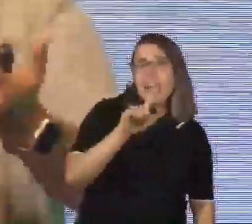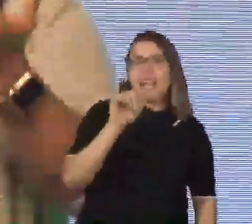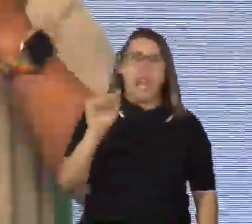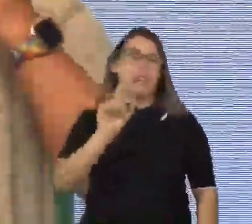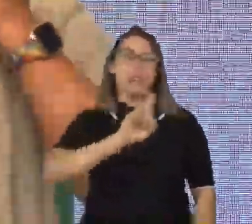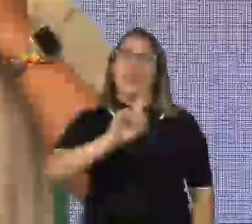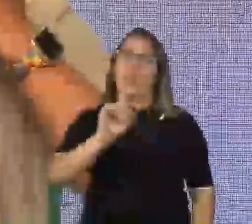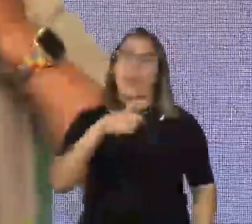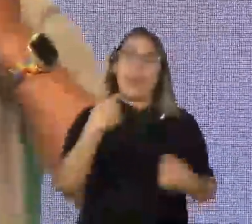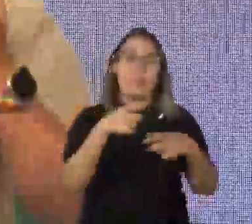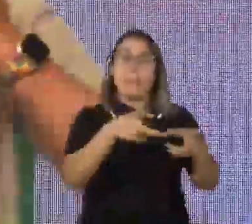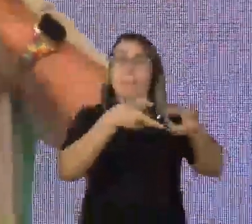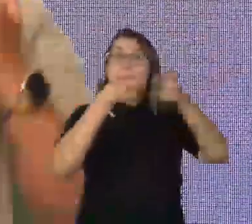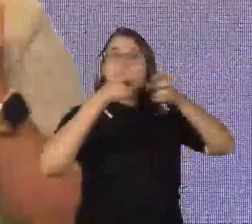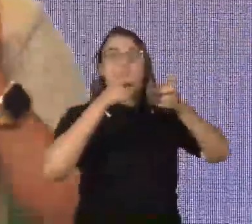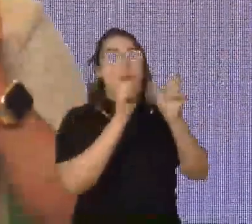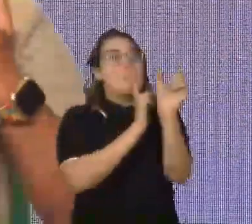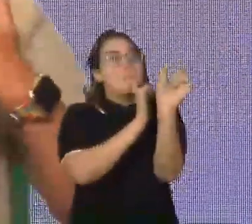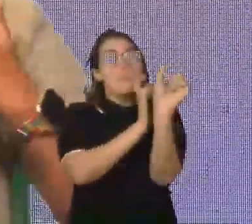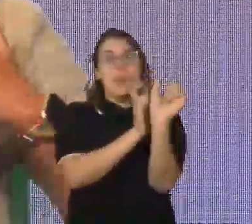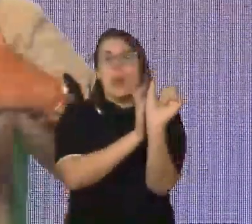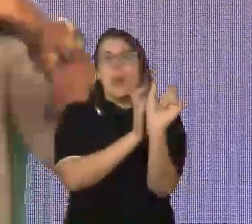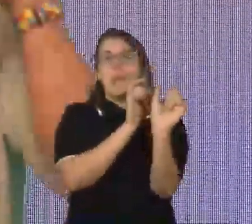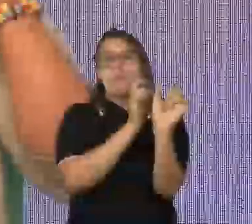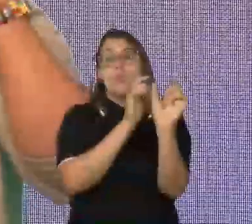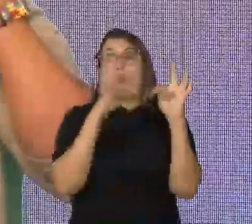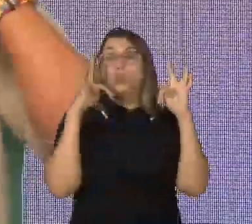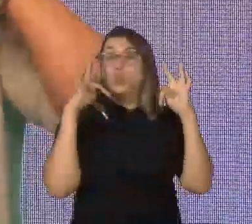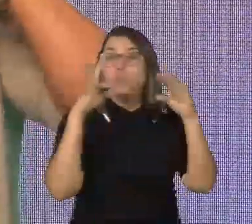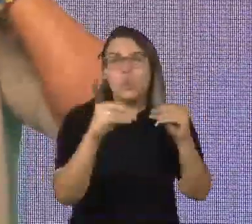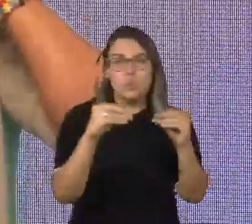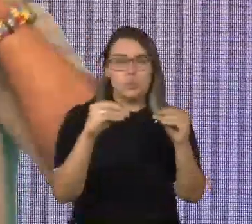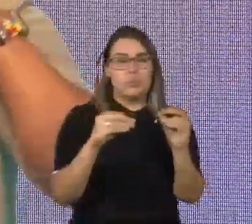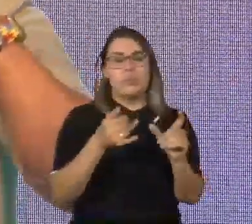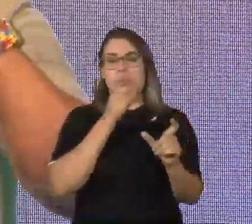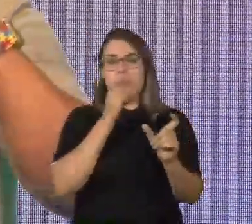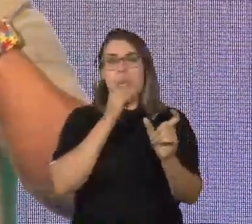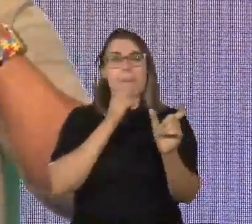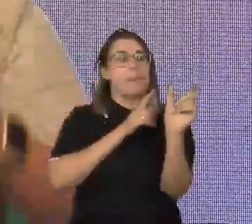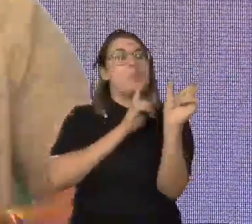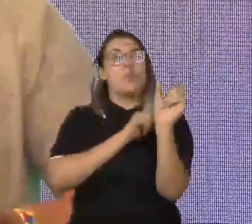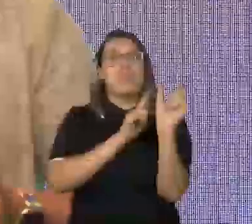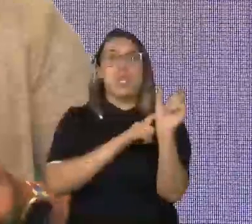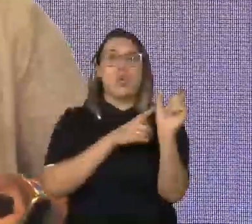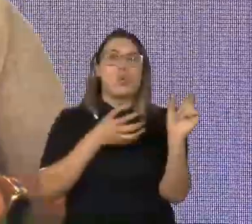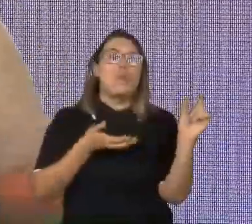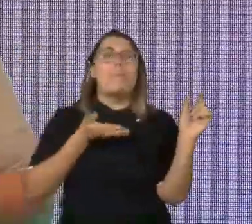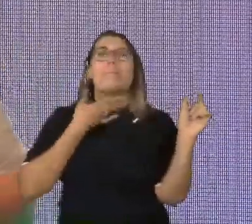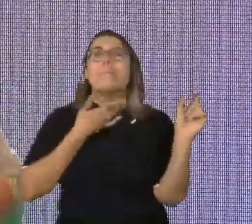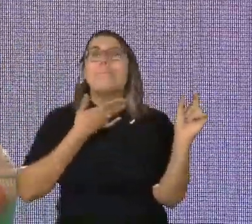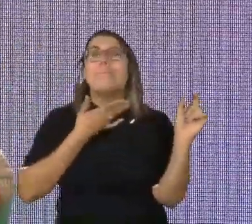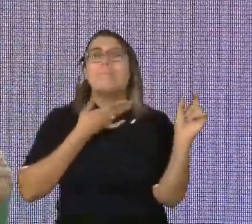a criança tem que identificar a letra e fazer a relação com o som da letra. Então, o